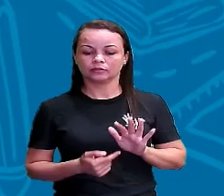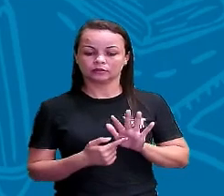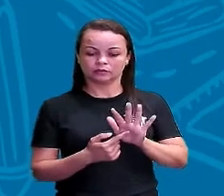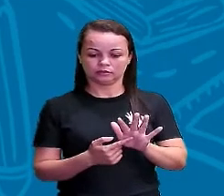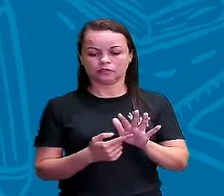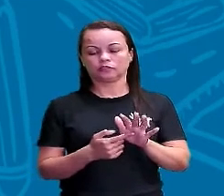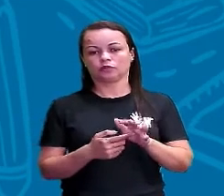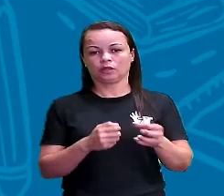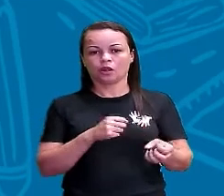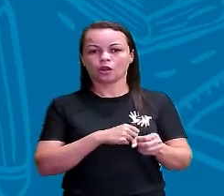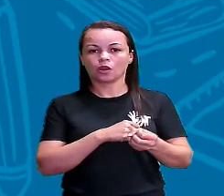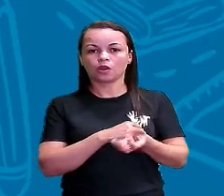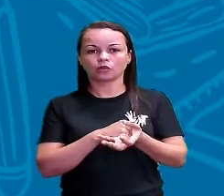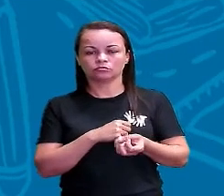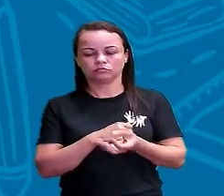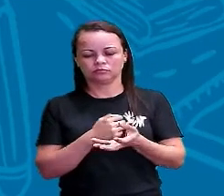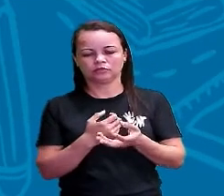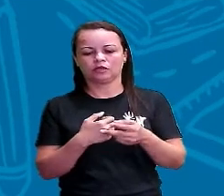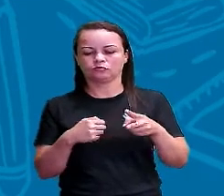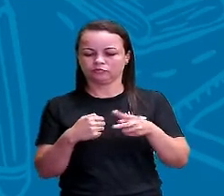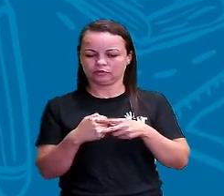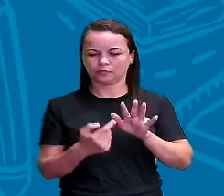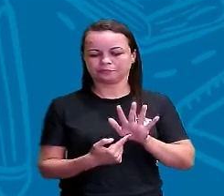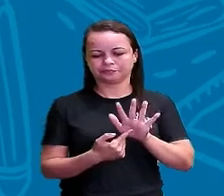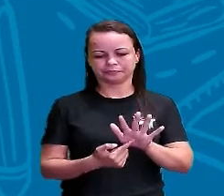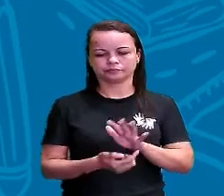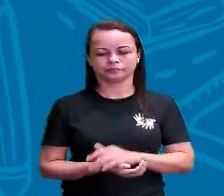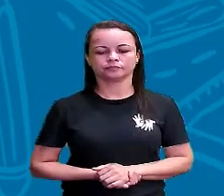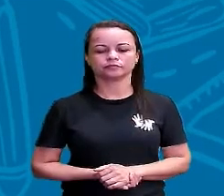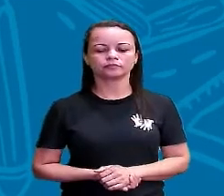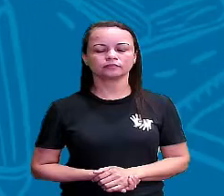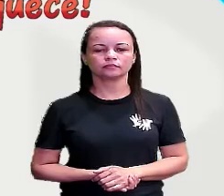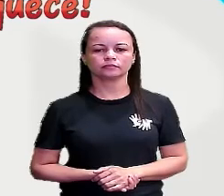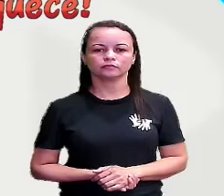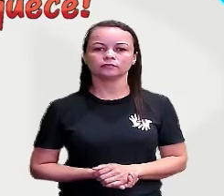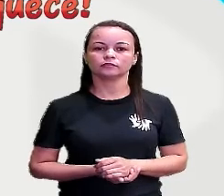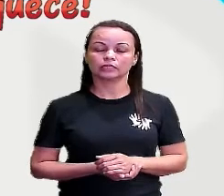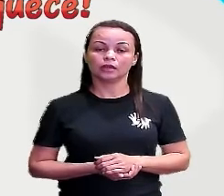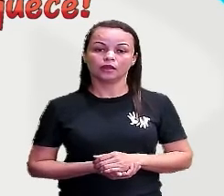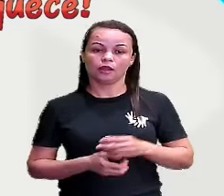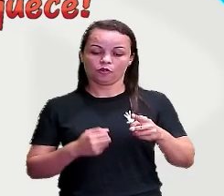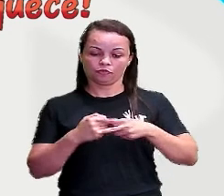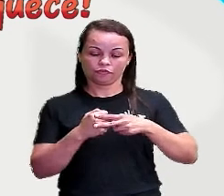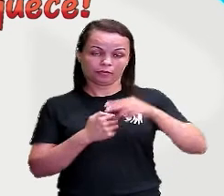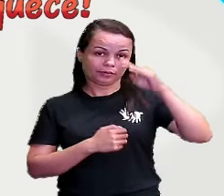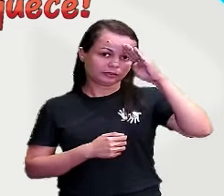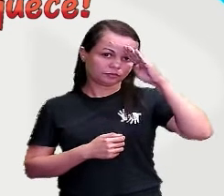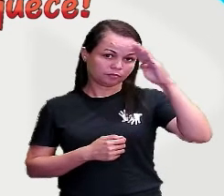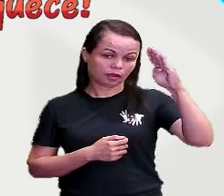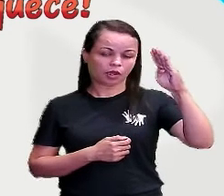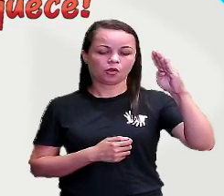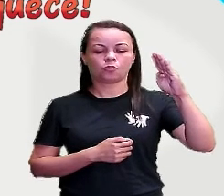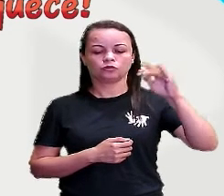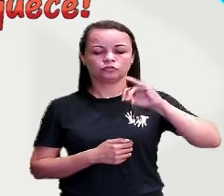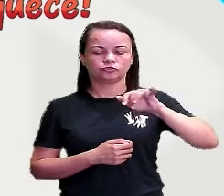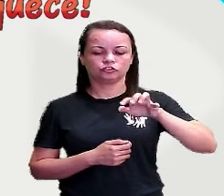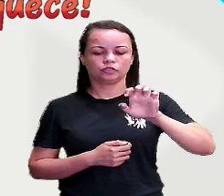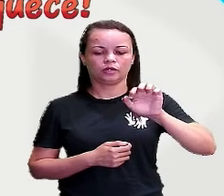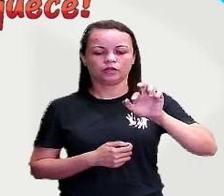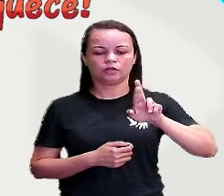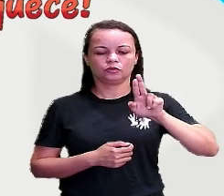aí um verbo. Então, locução verbal com o verbo principal no gerúndio. Estou